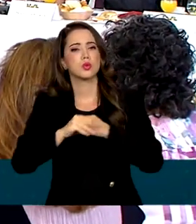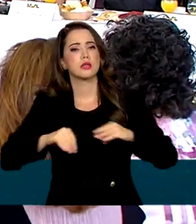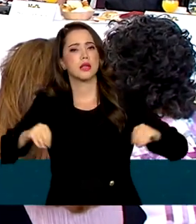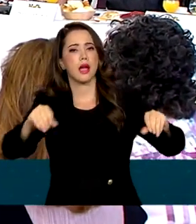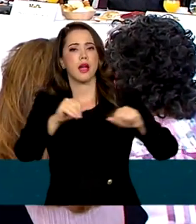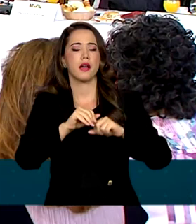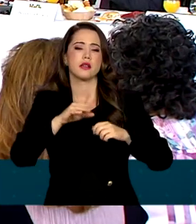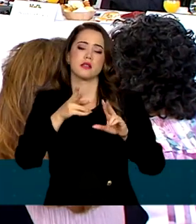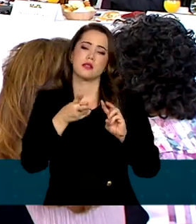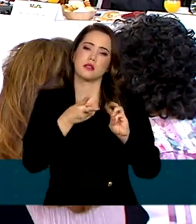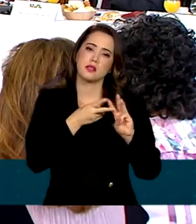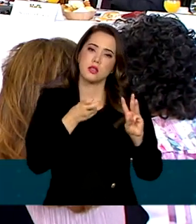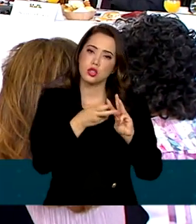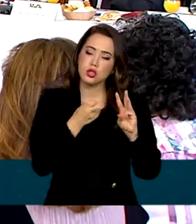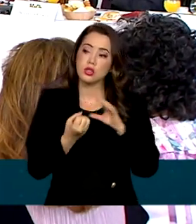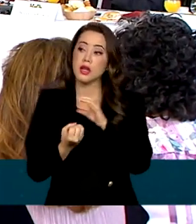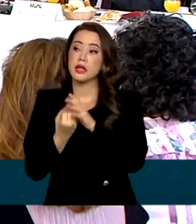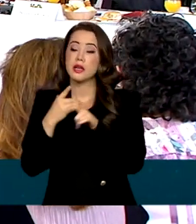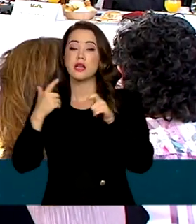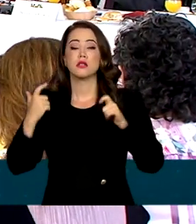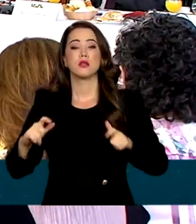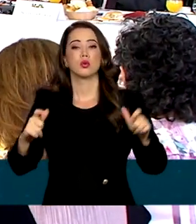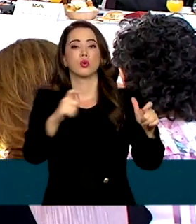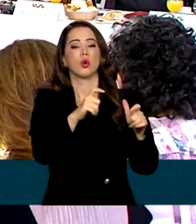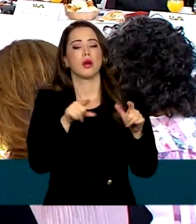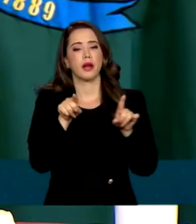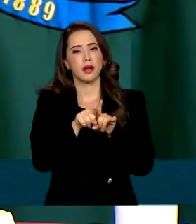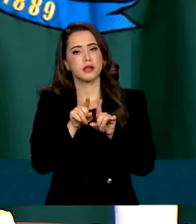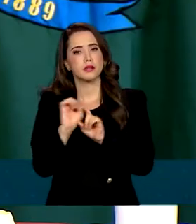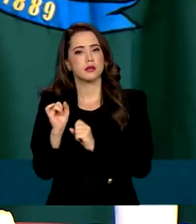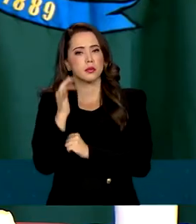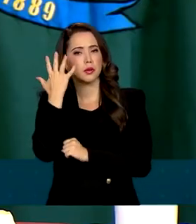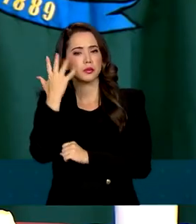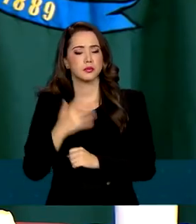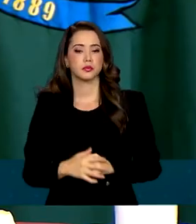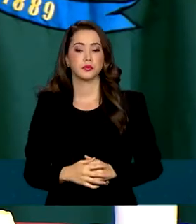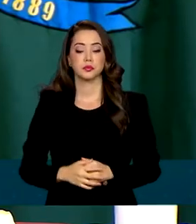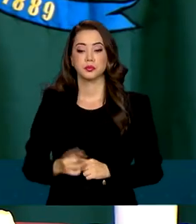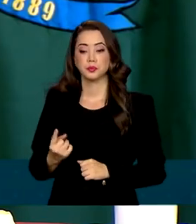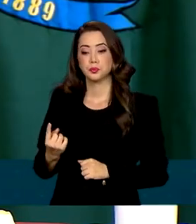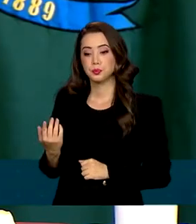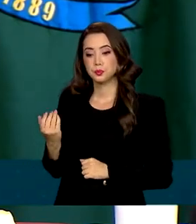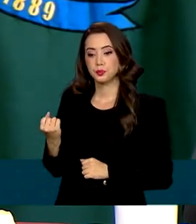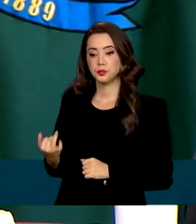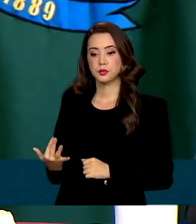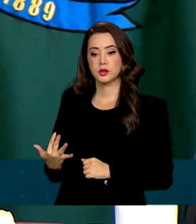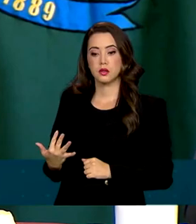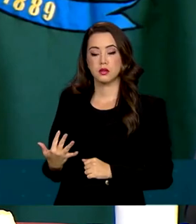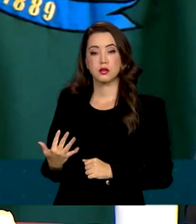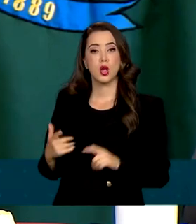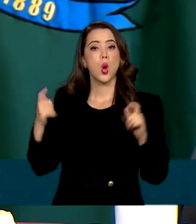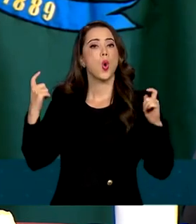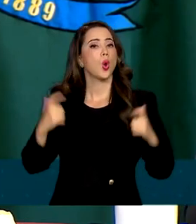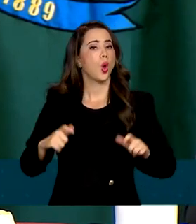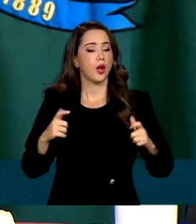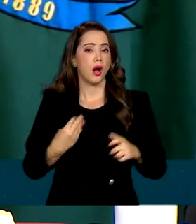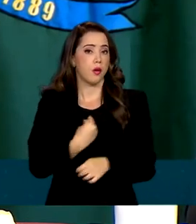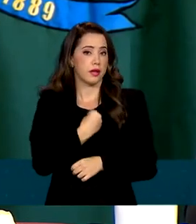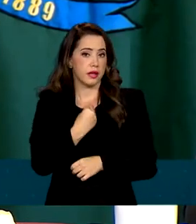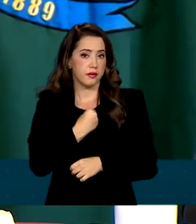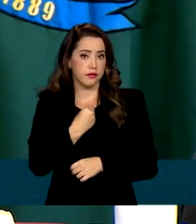indígenas e criação de reservas e parques. Uma reserva, ela tem que se autofinanciar,